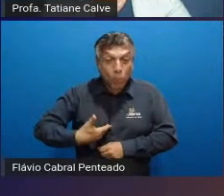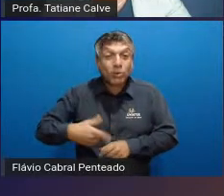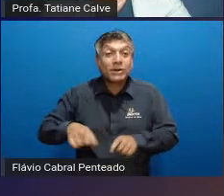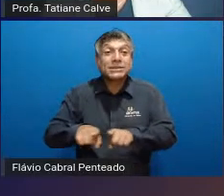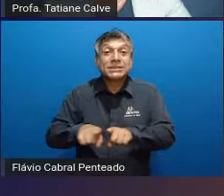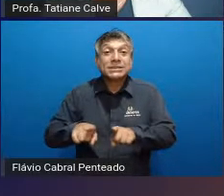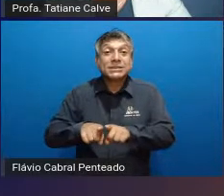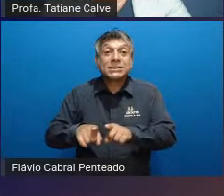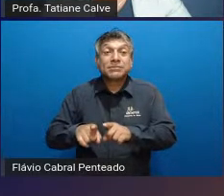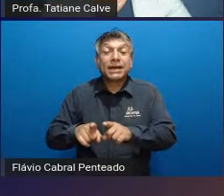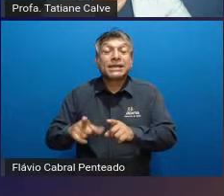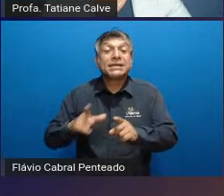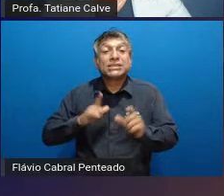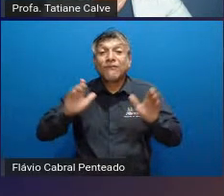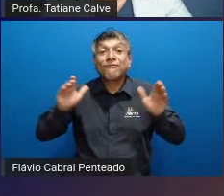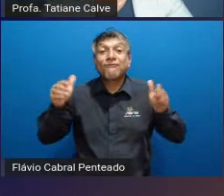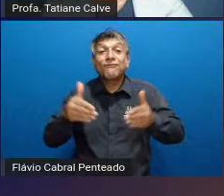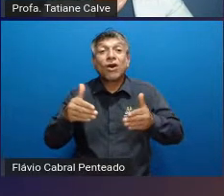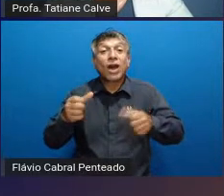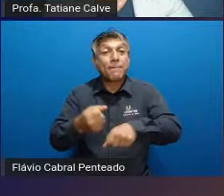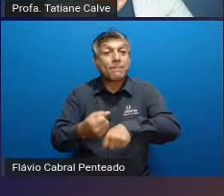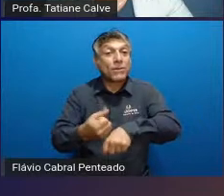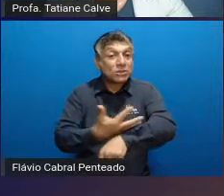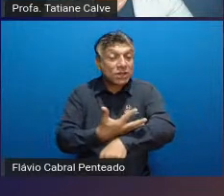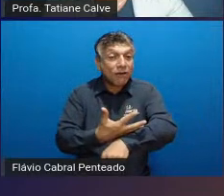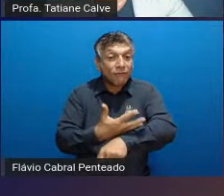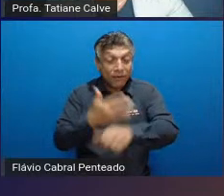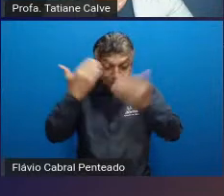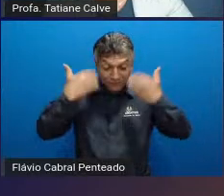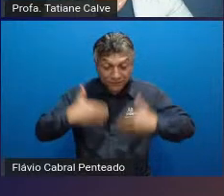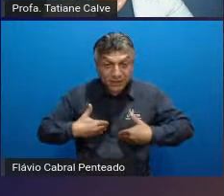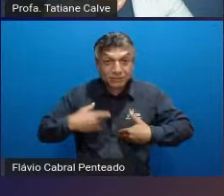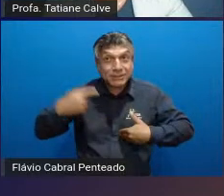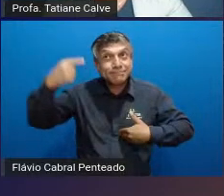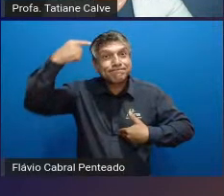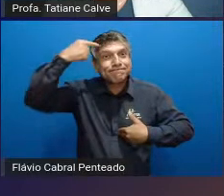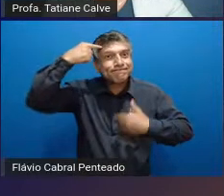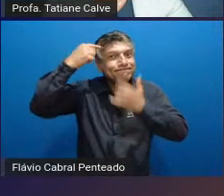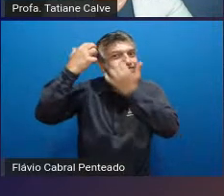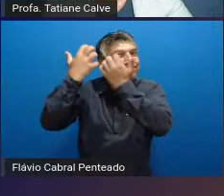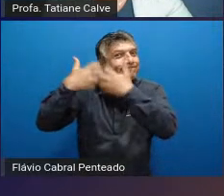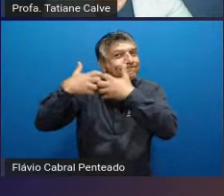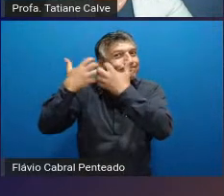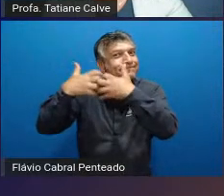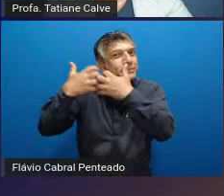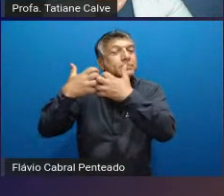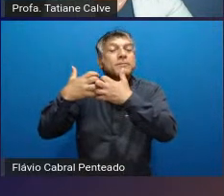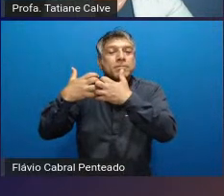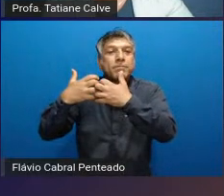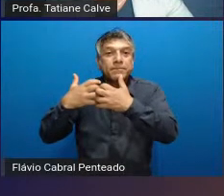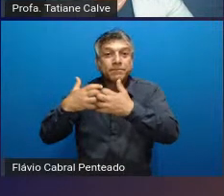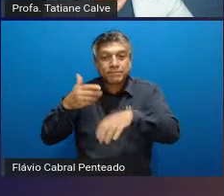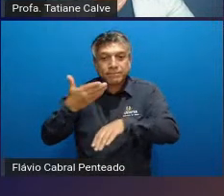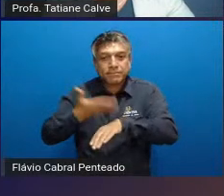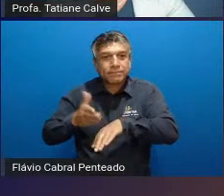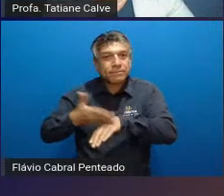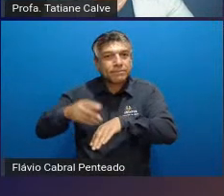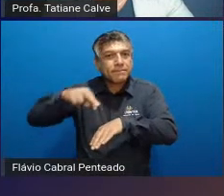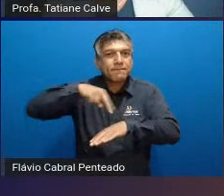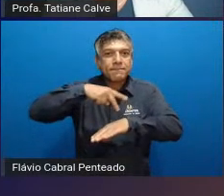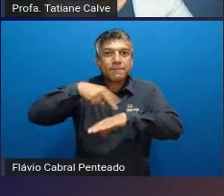físicos emocionais e intelectuais ou seja a prática desta dança propicia diversos